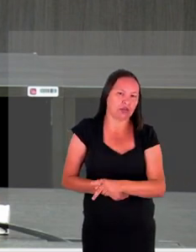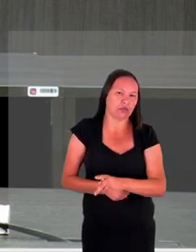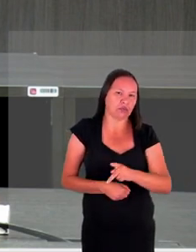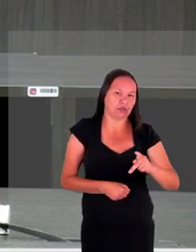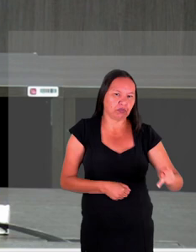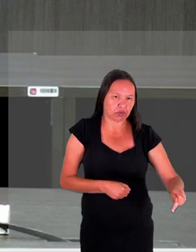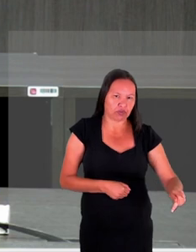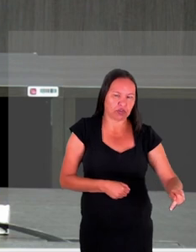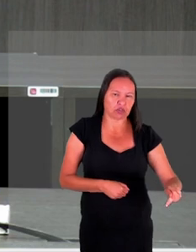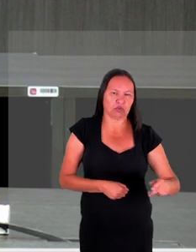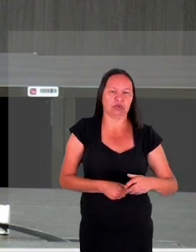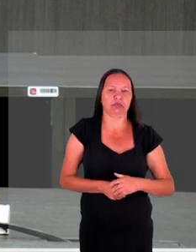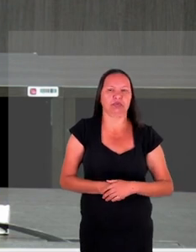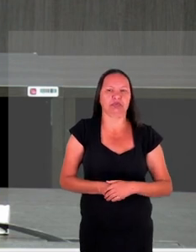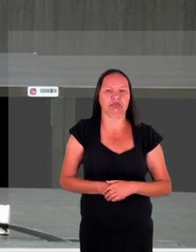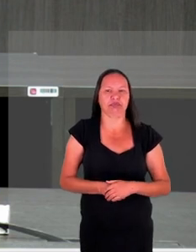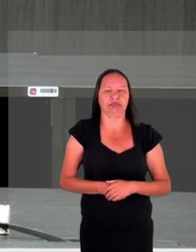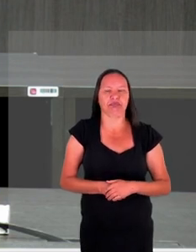também Sucsberg